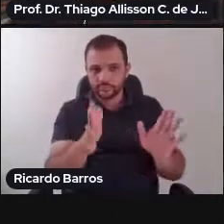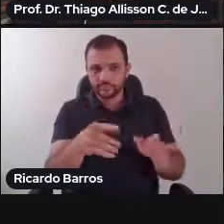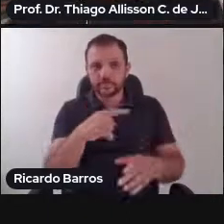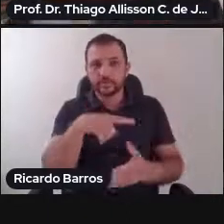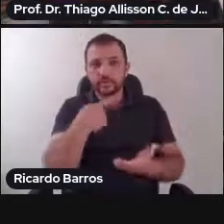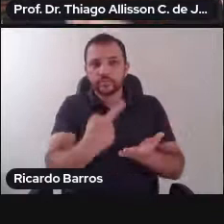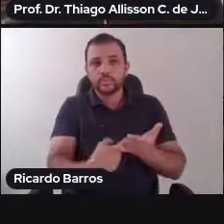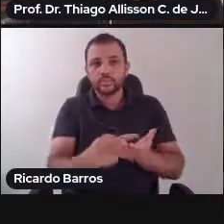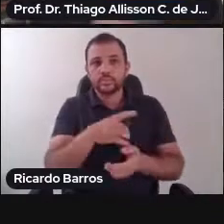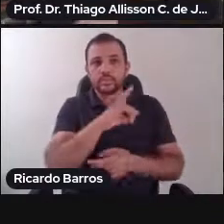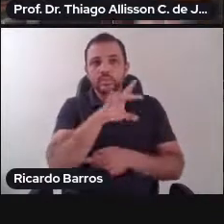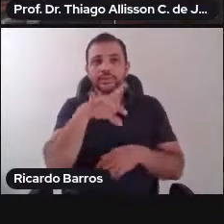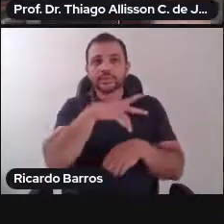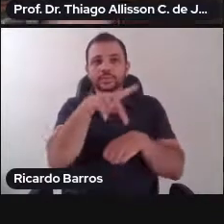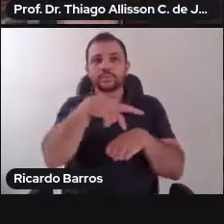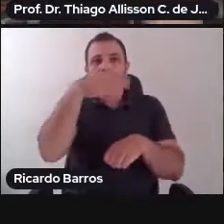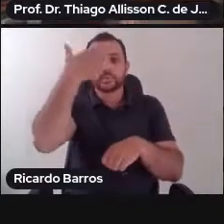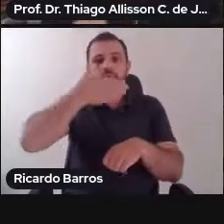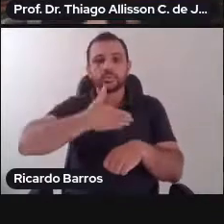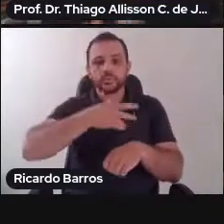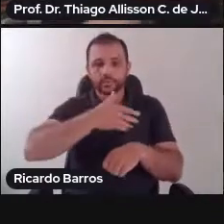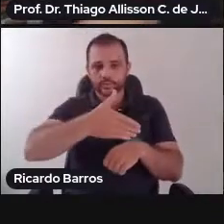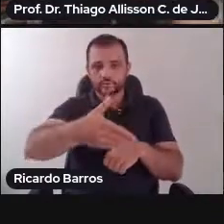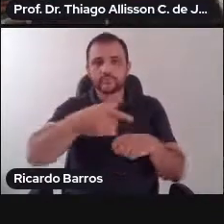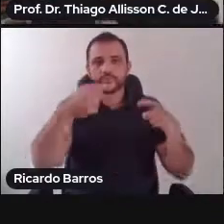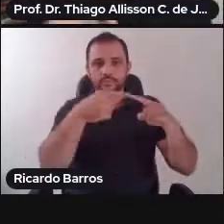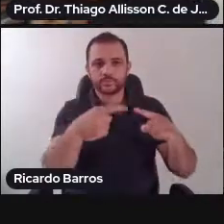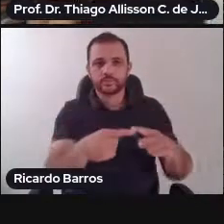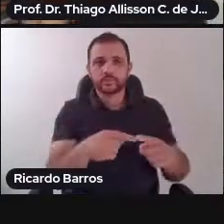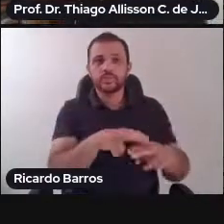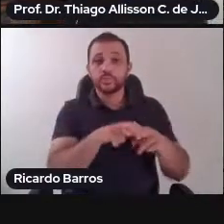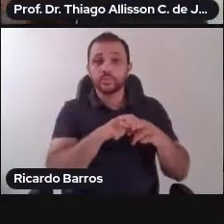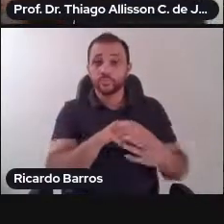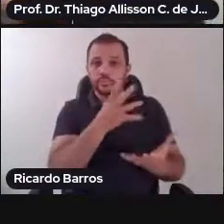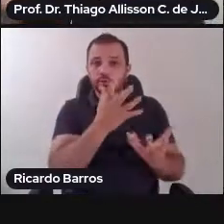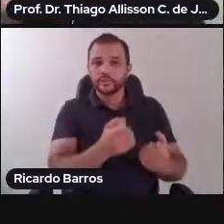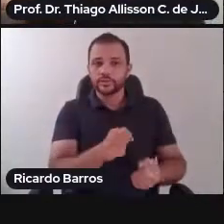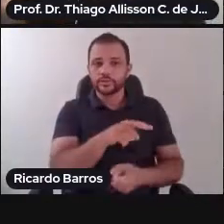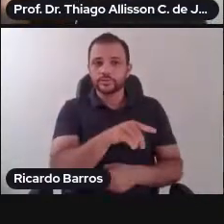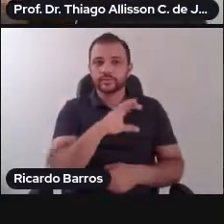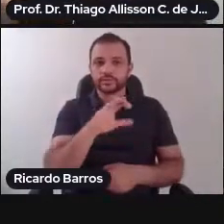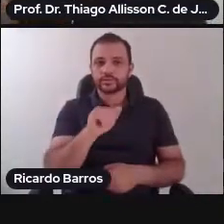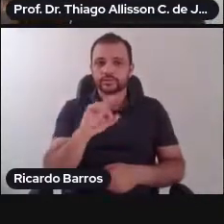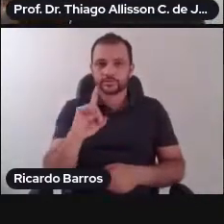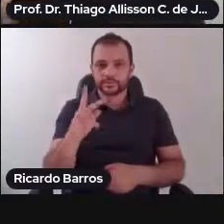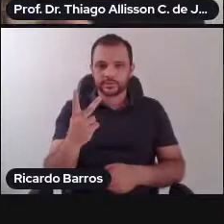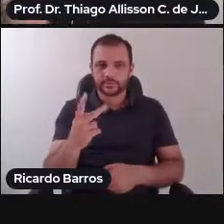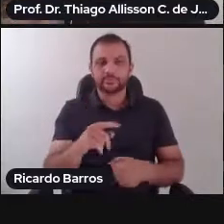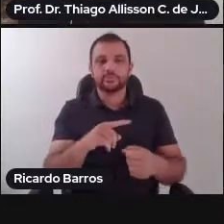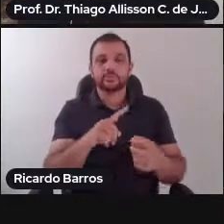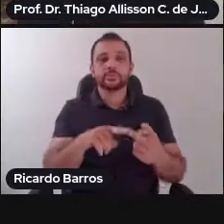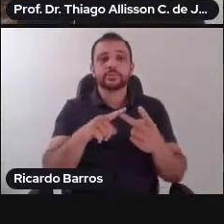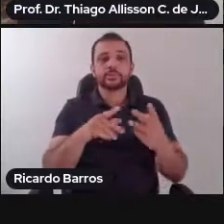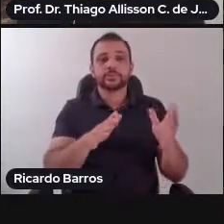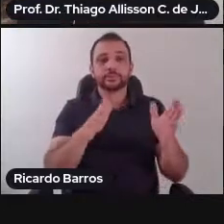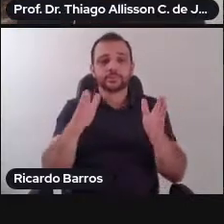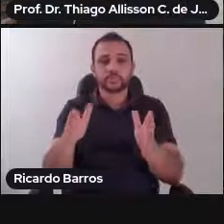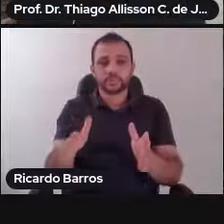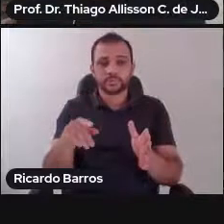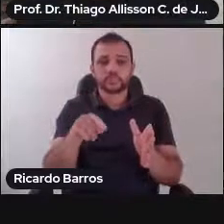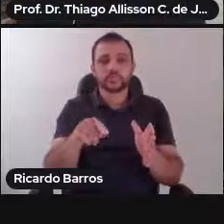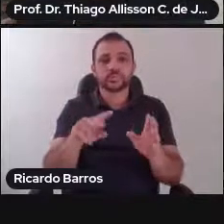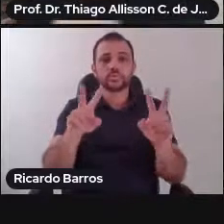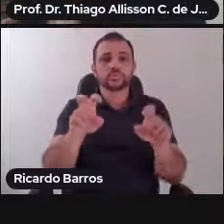que os Estados assumem ao ratificarem essa Convenção. E a parte 2, sobre os meios de proteção. A parte 3,